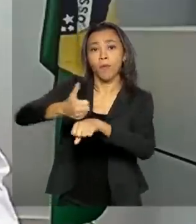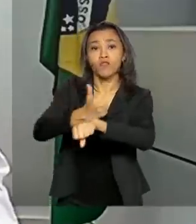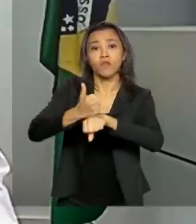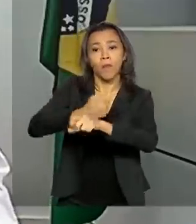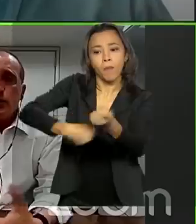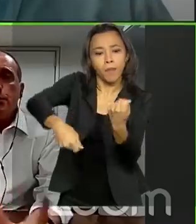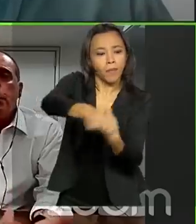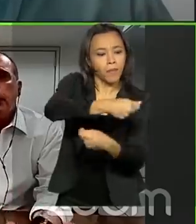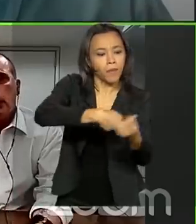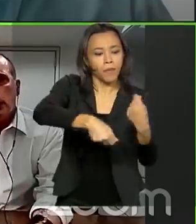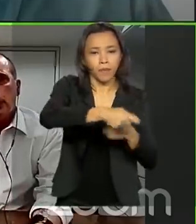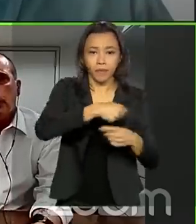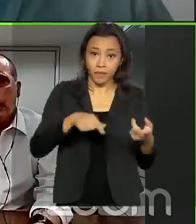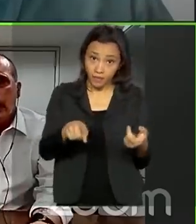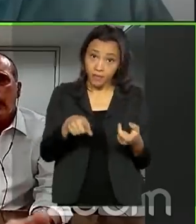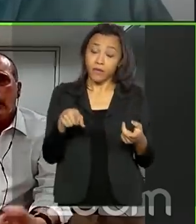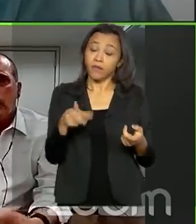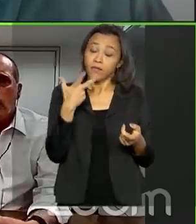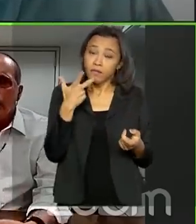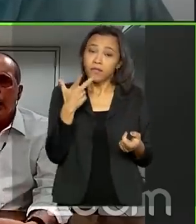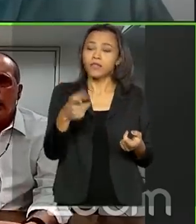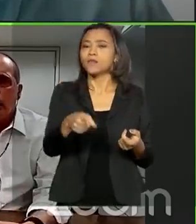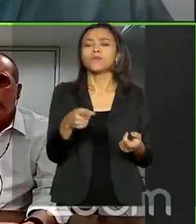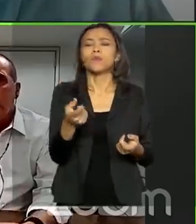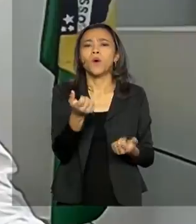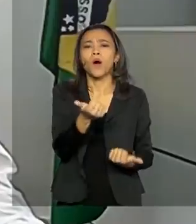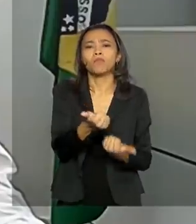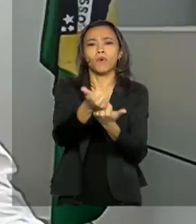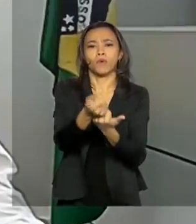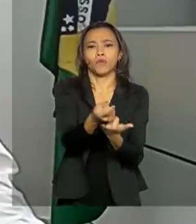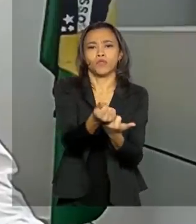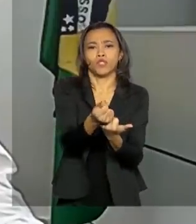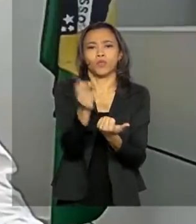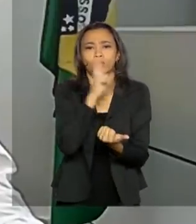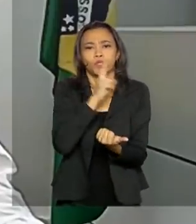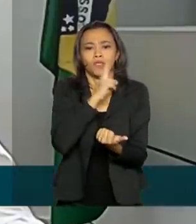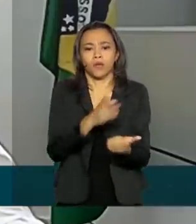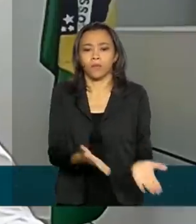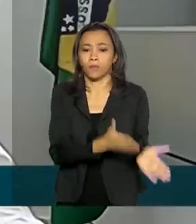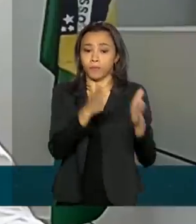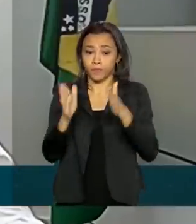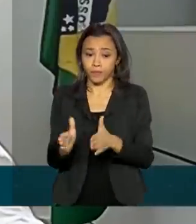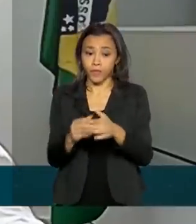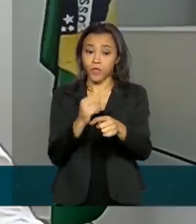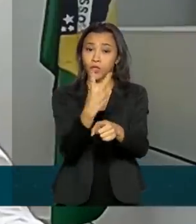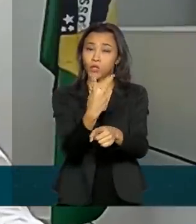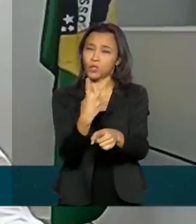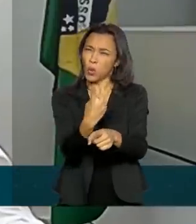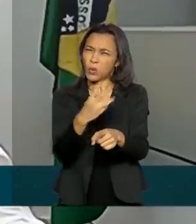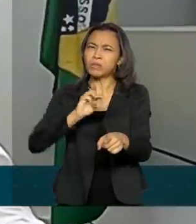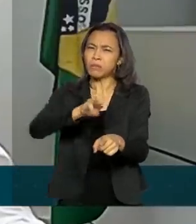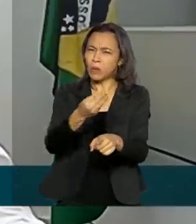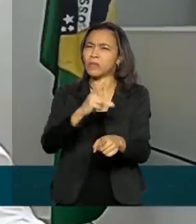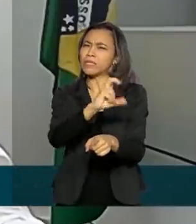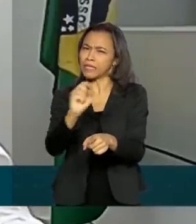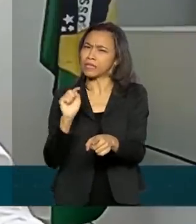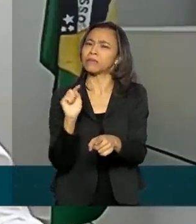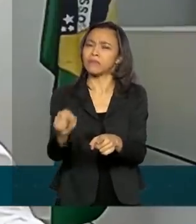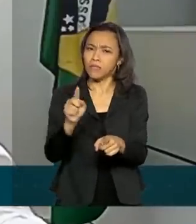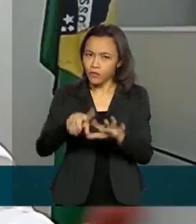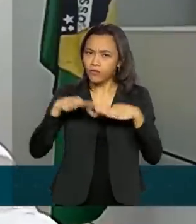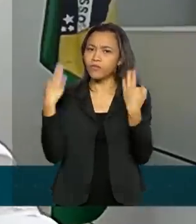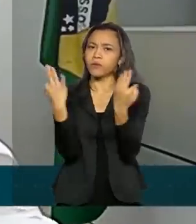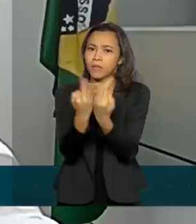atendimentos do auxílio emergencial desta quinta-feira. 2,551 de famílias já